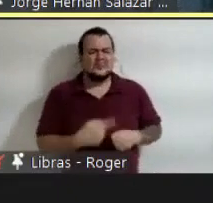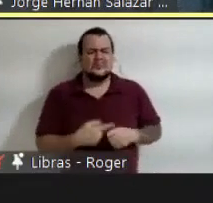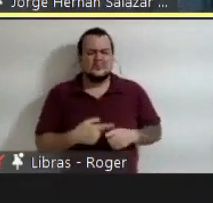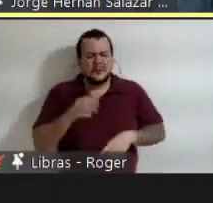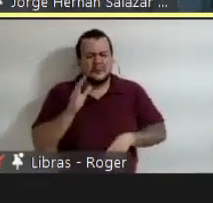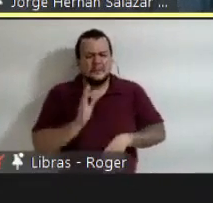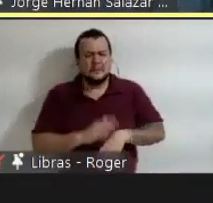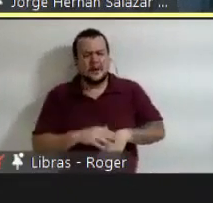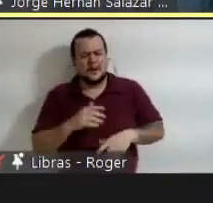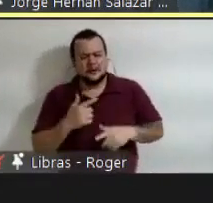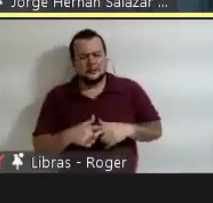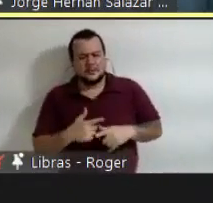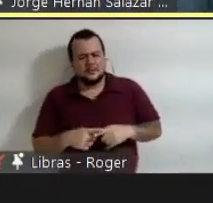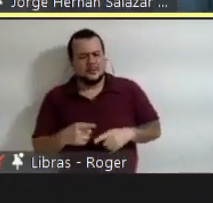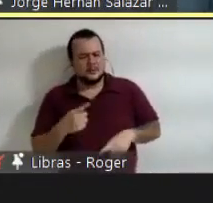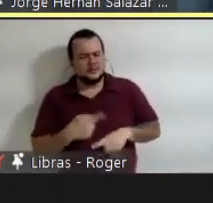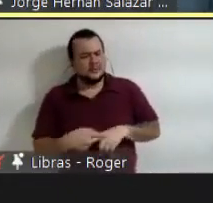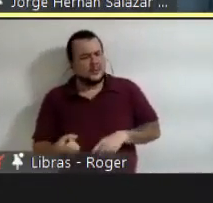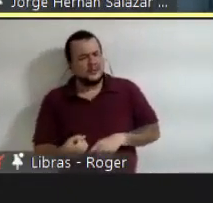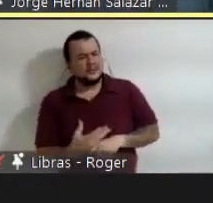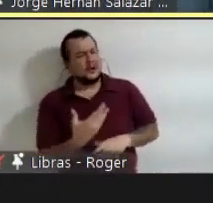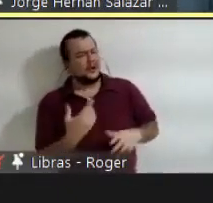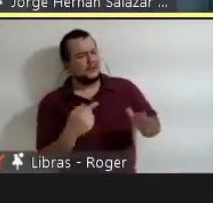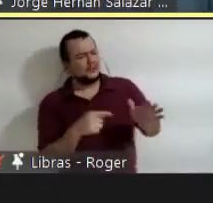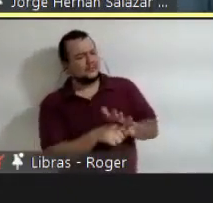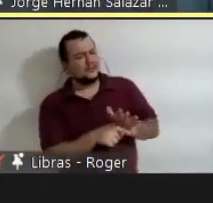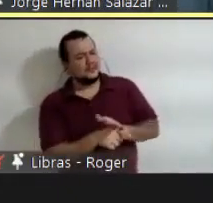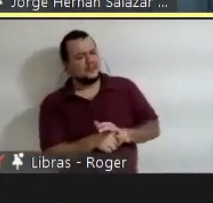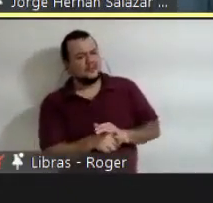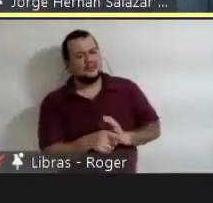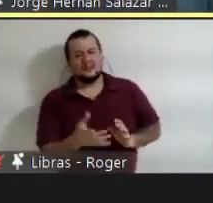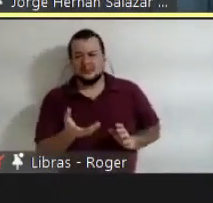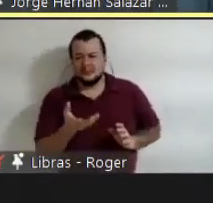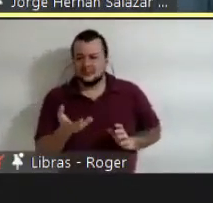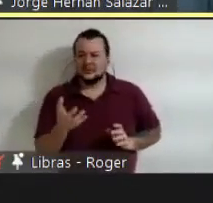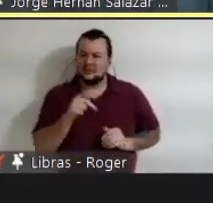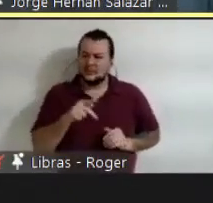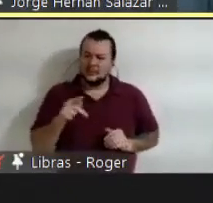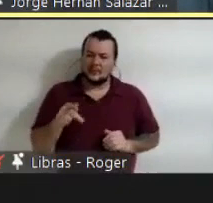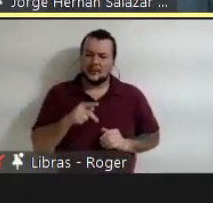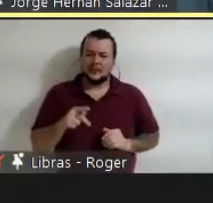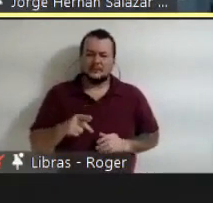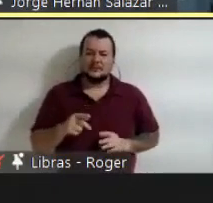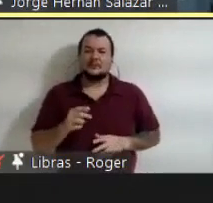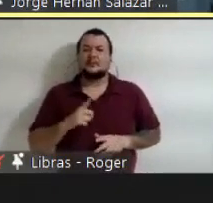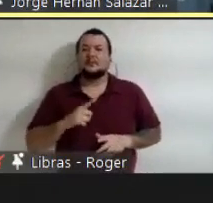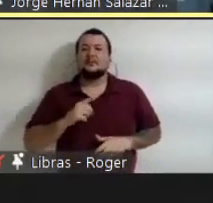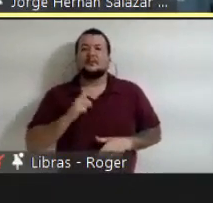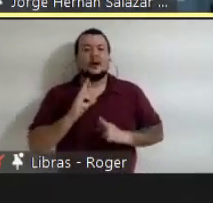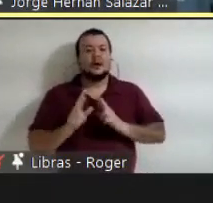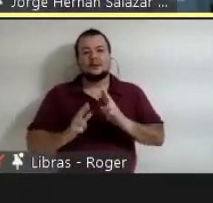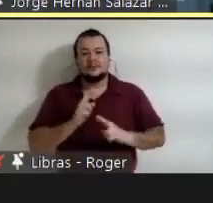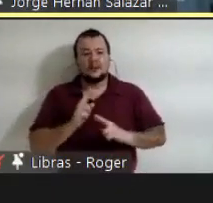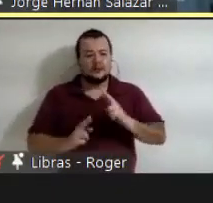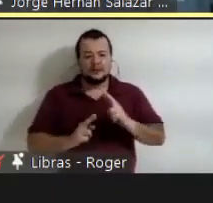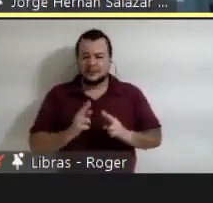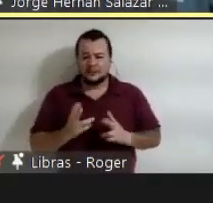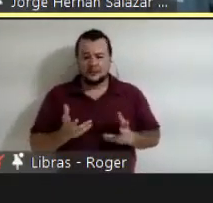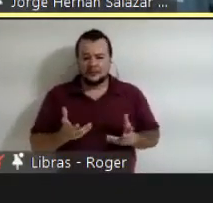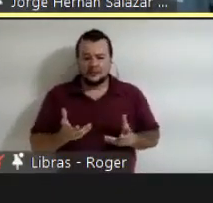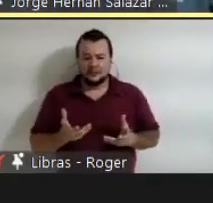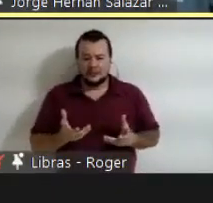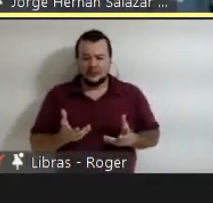perguntas todos quisiéramos tener um professor repleto de respostas pero en fin